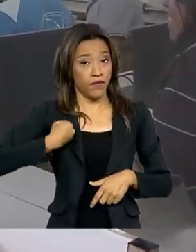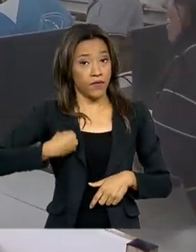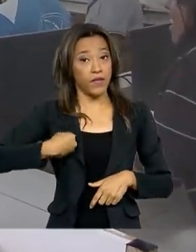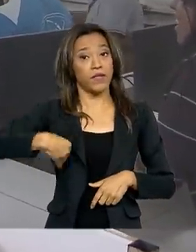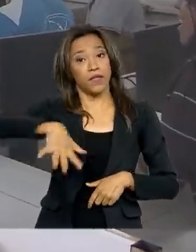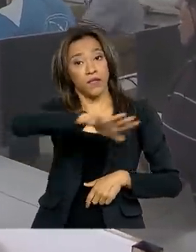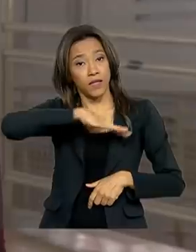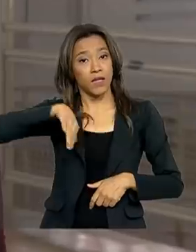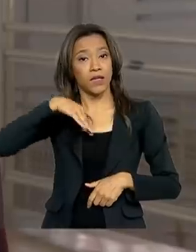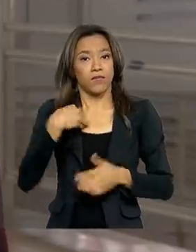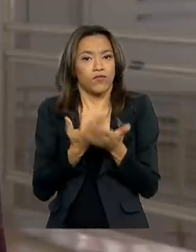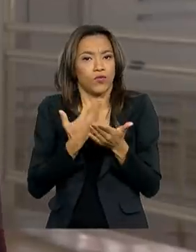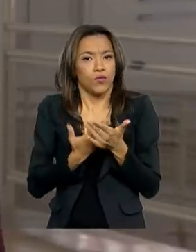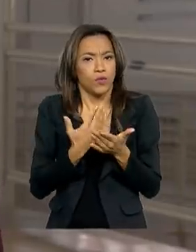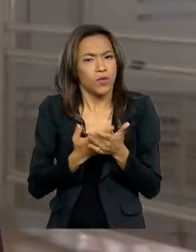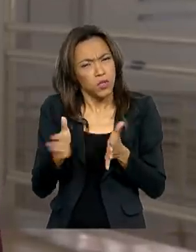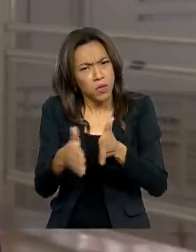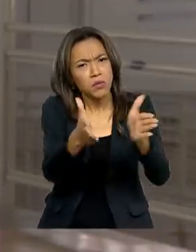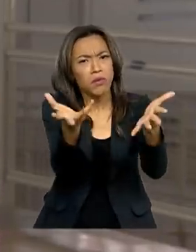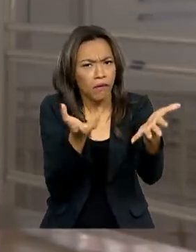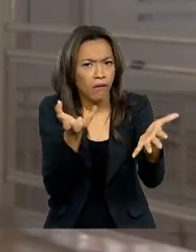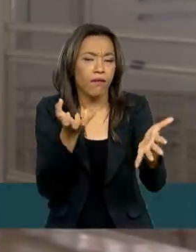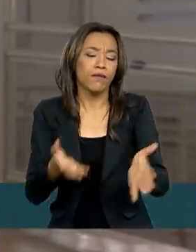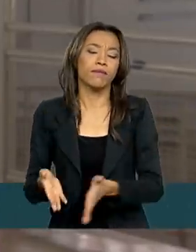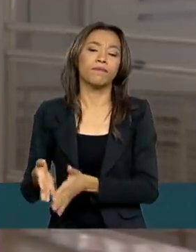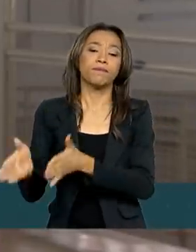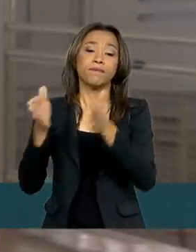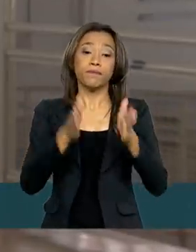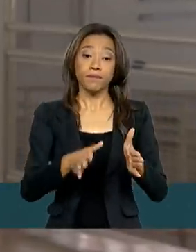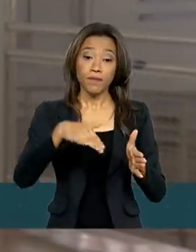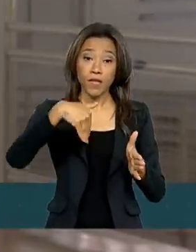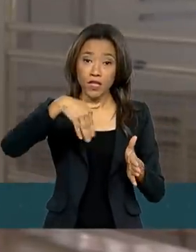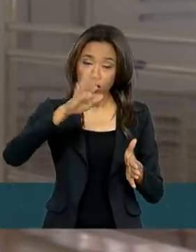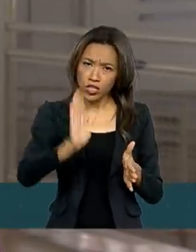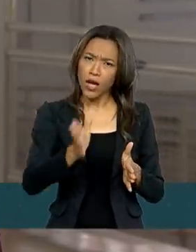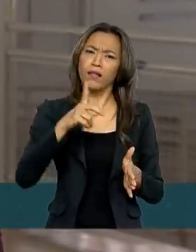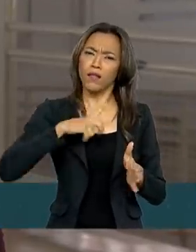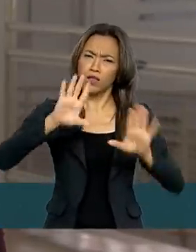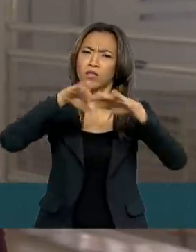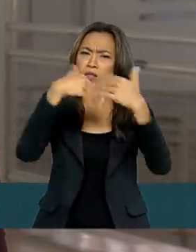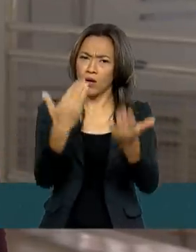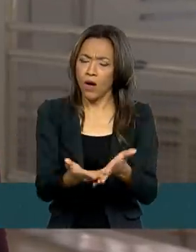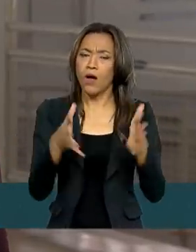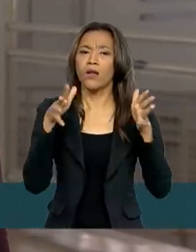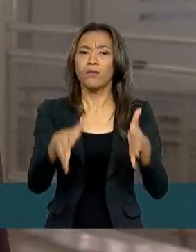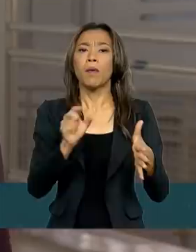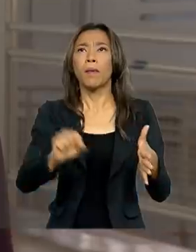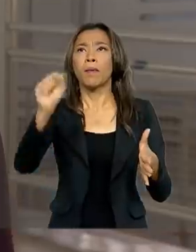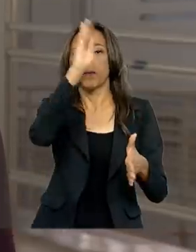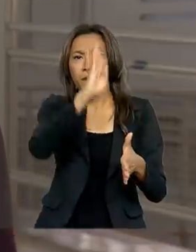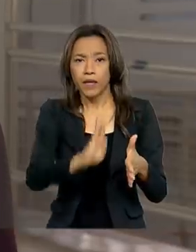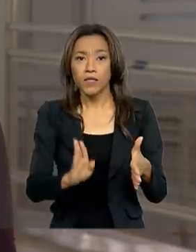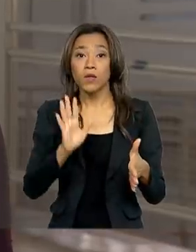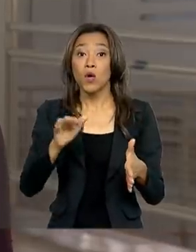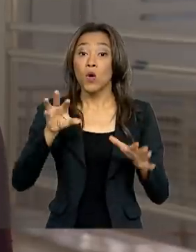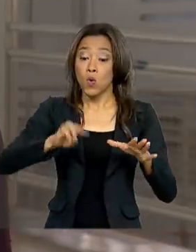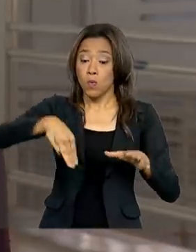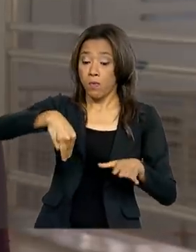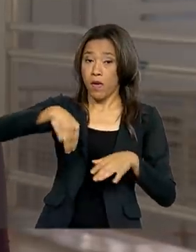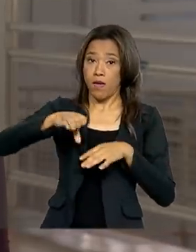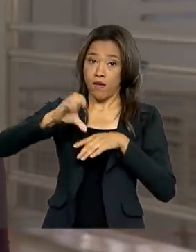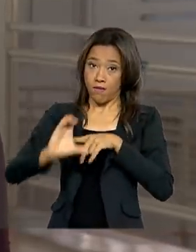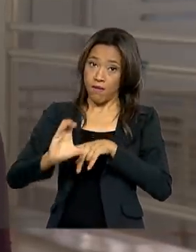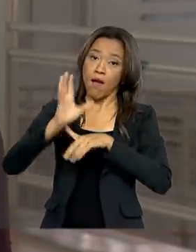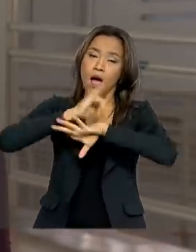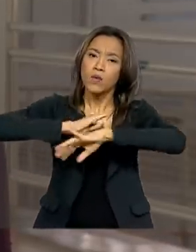caminho que querem seguir. Ao todo, 1.027 escolas já participam da iniciativa em todo o Brasil. E o MEC anunciou que